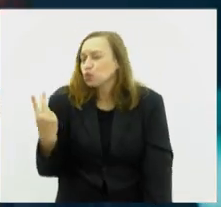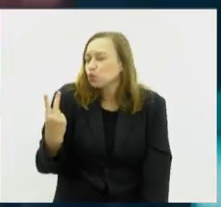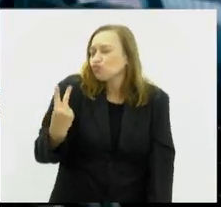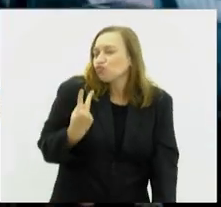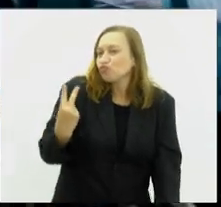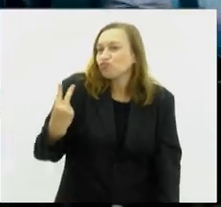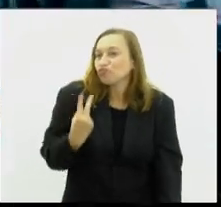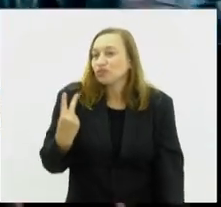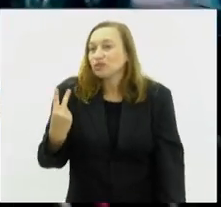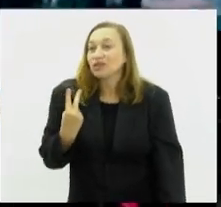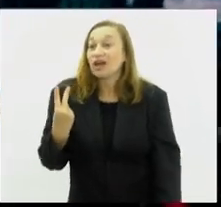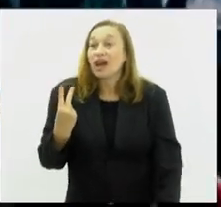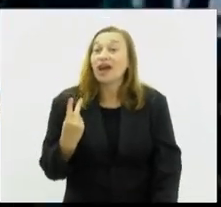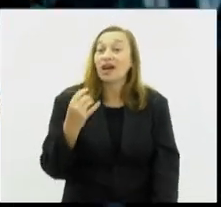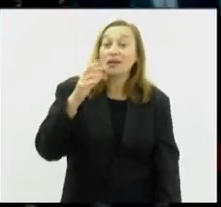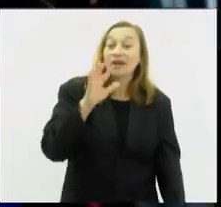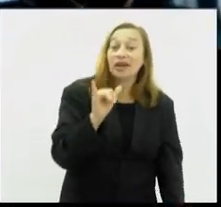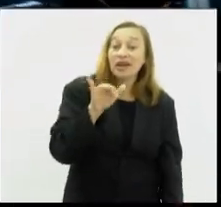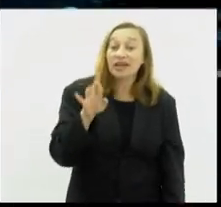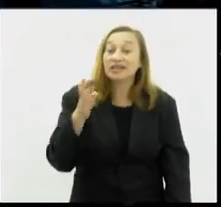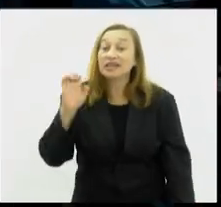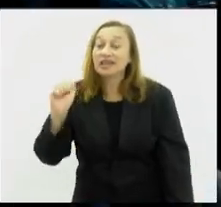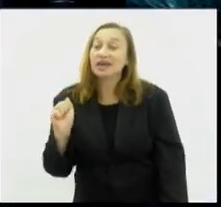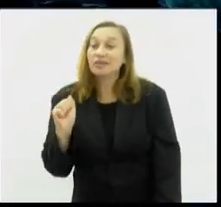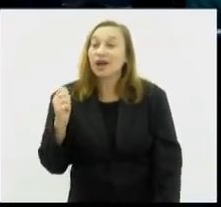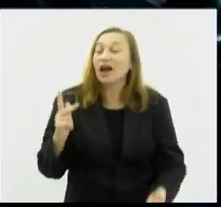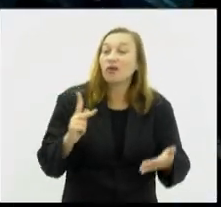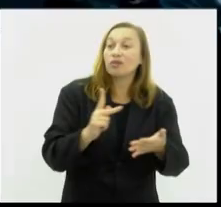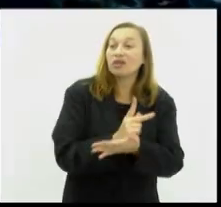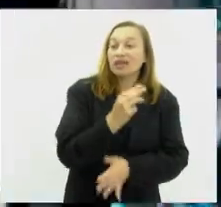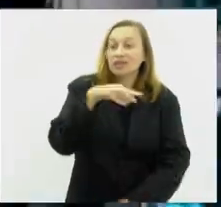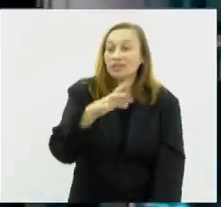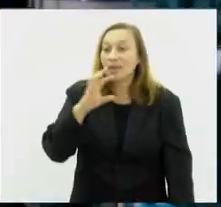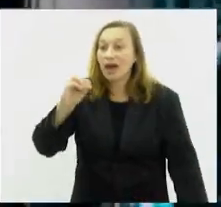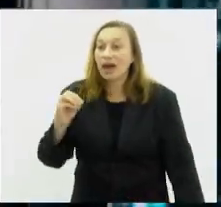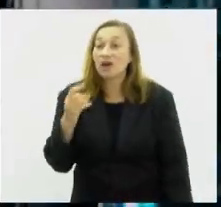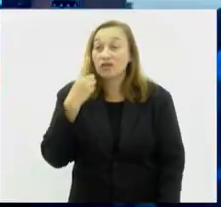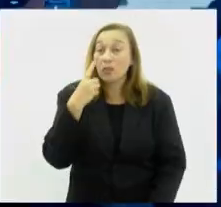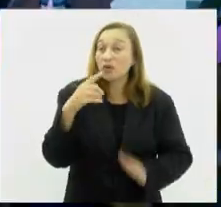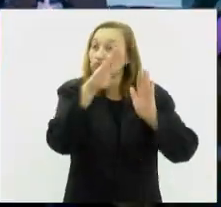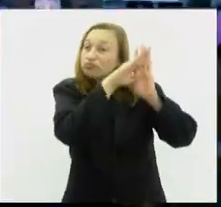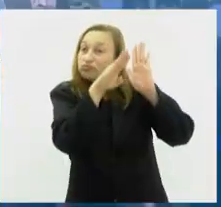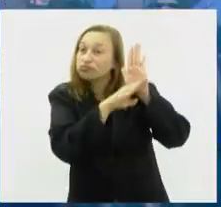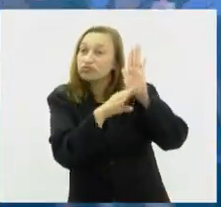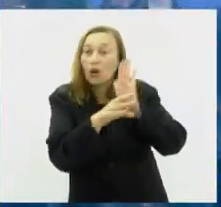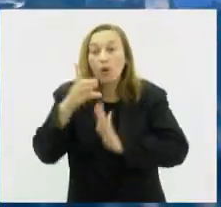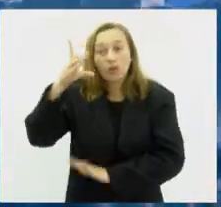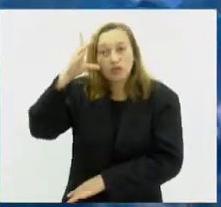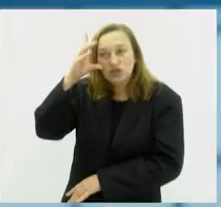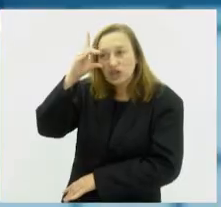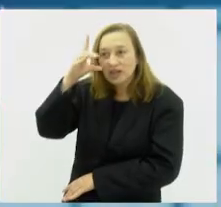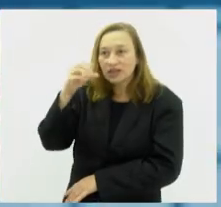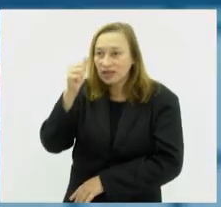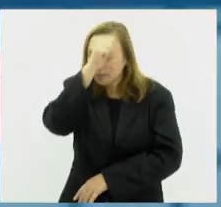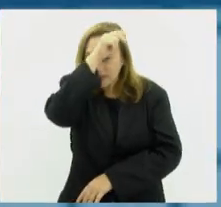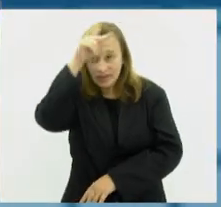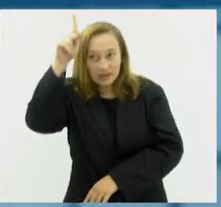A Expo Miracema acontece até o dia 5 de maio e você pode conferir a agenda completa no Instagram da Prefeitura.